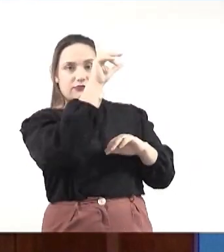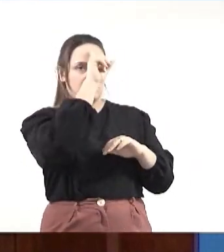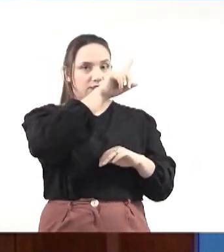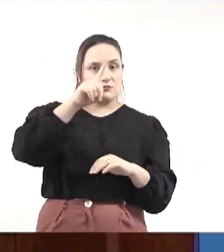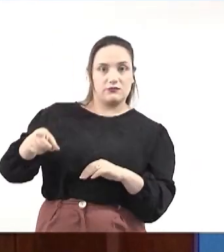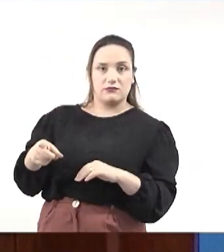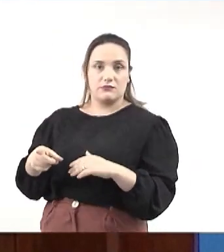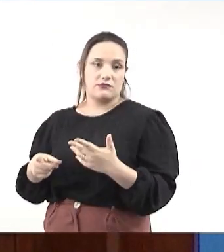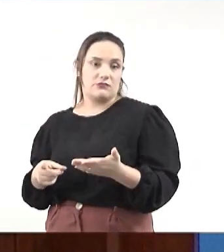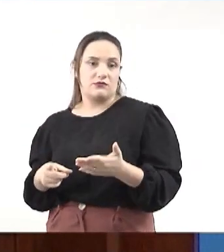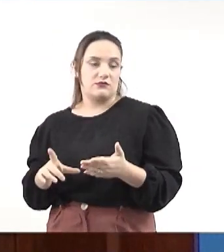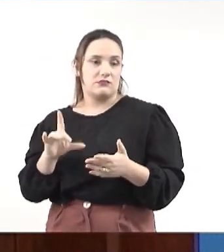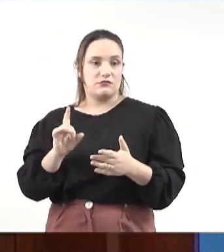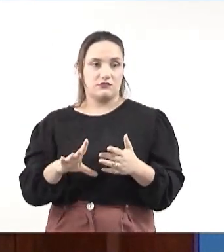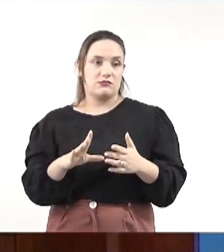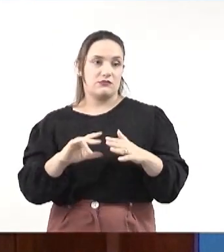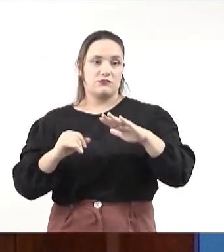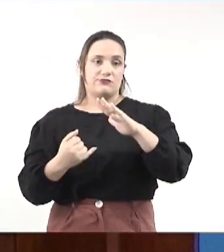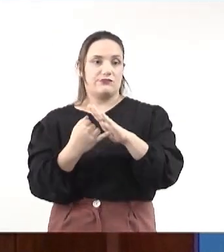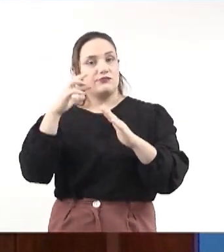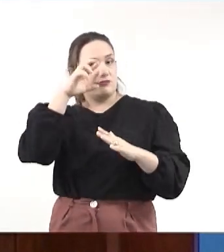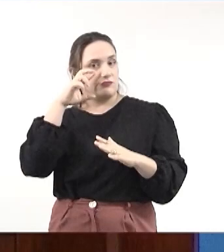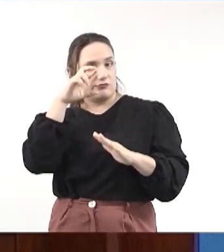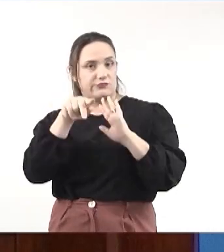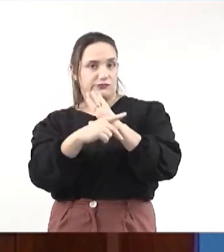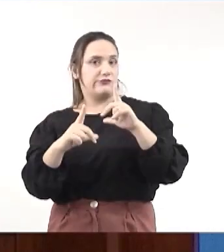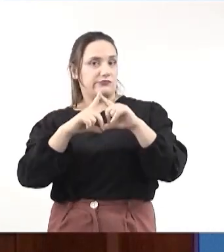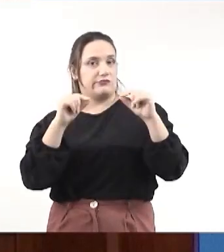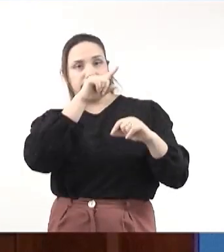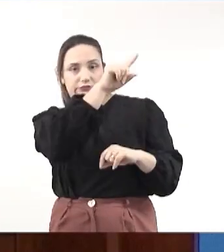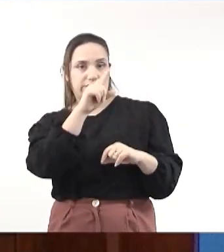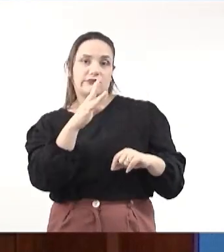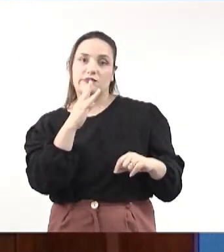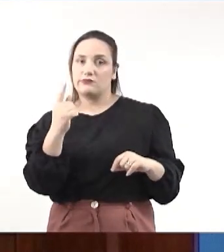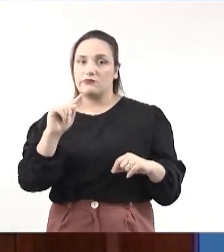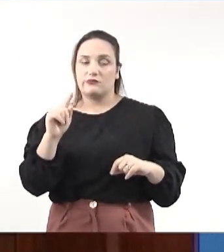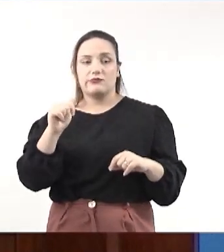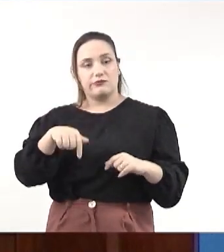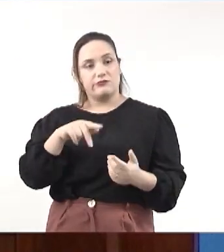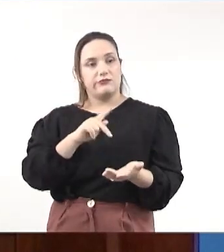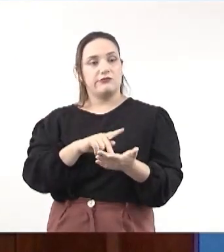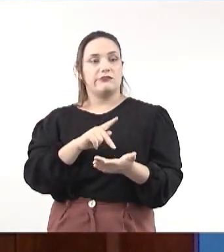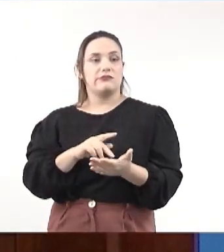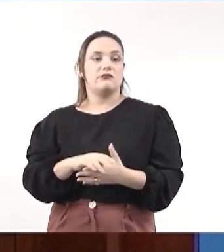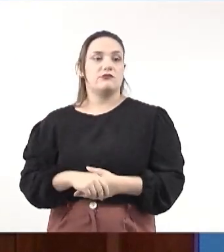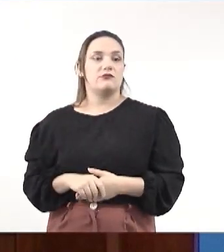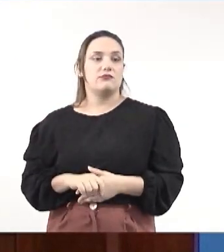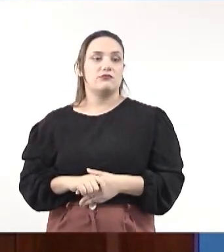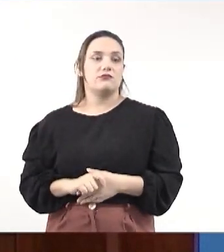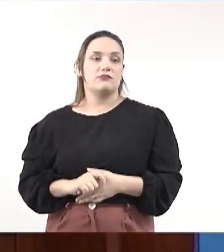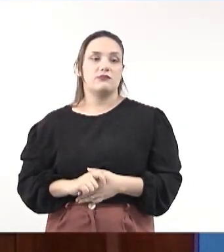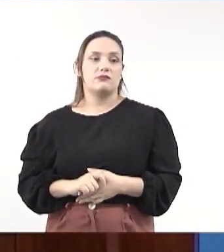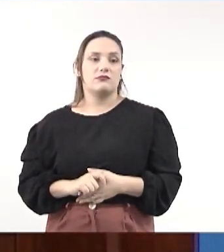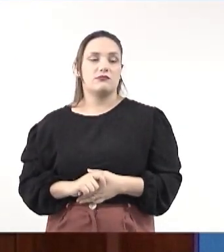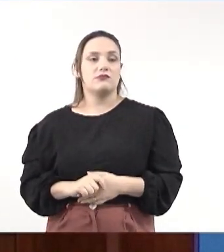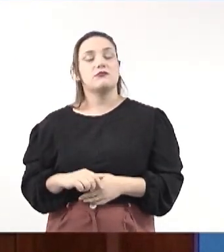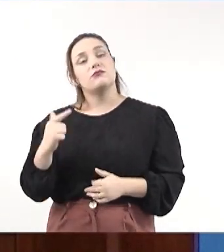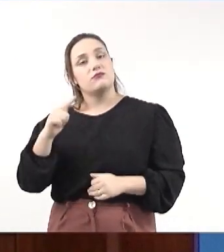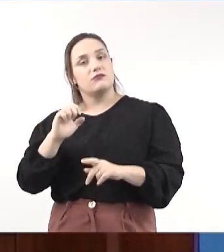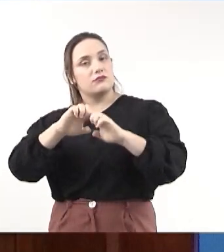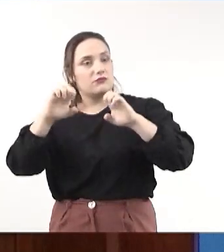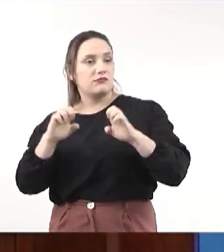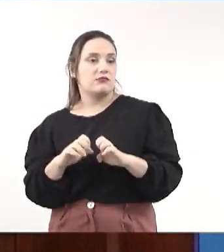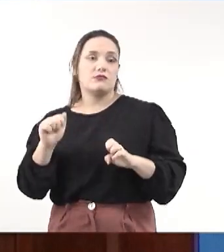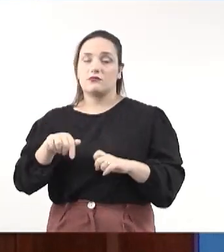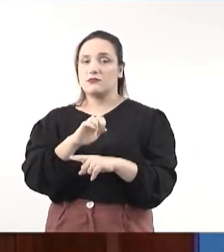por órgãos fiscalizadores de Brasília, que não conhecem a nossa realidade, que não têm nenhuma estrutura aqui no Mato